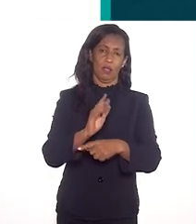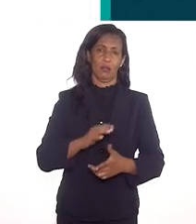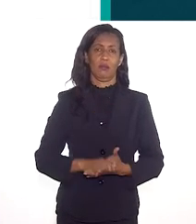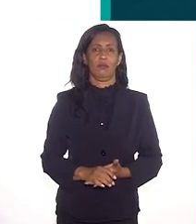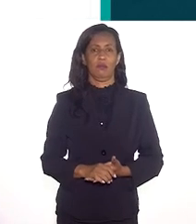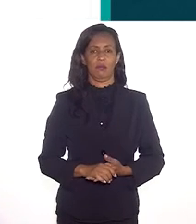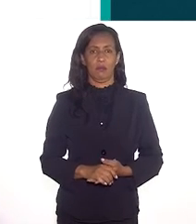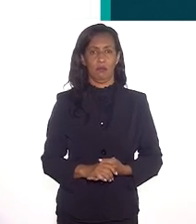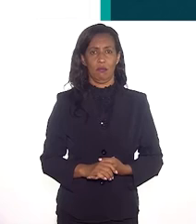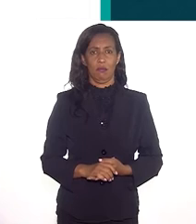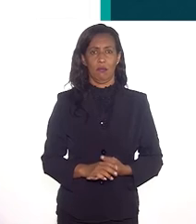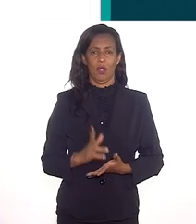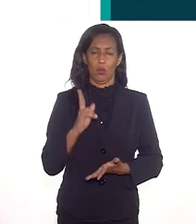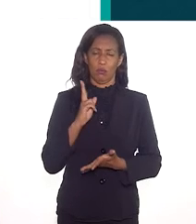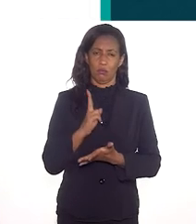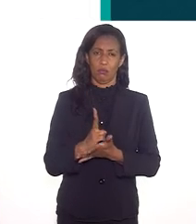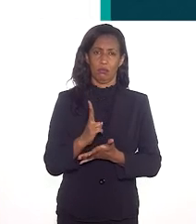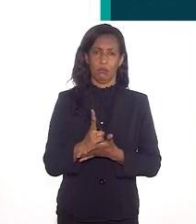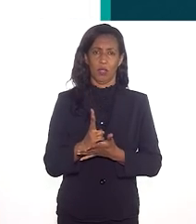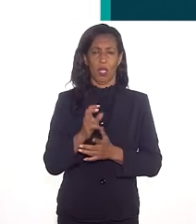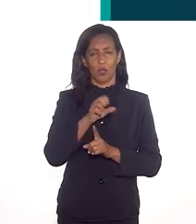essa contribuição fique